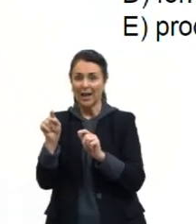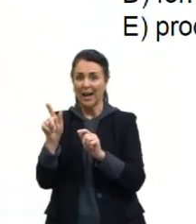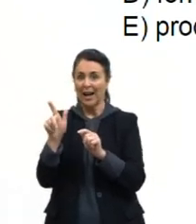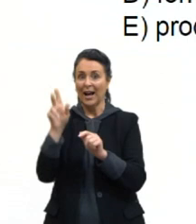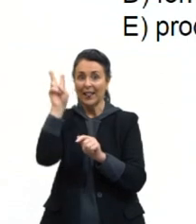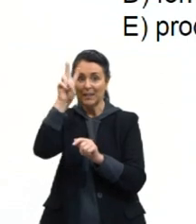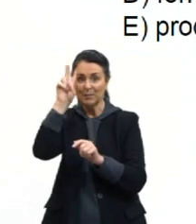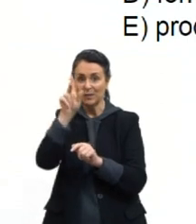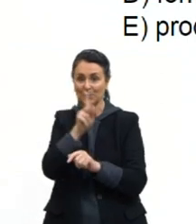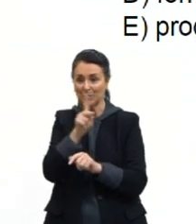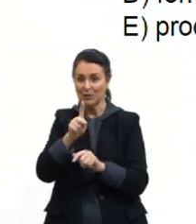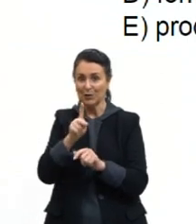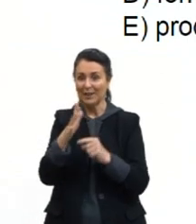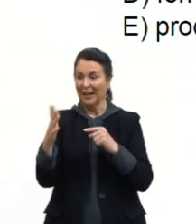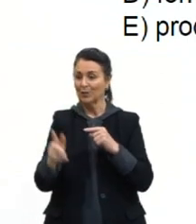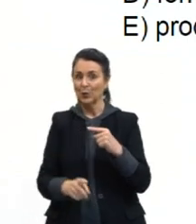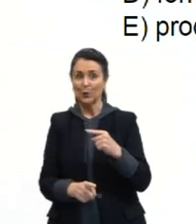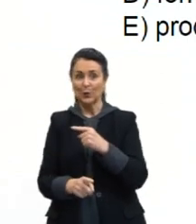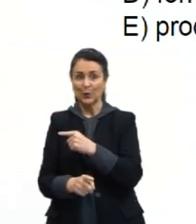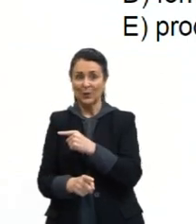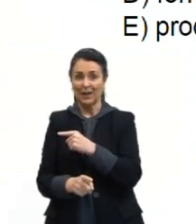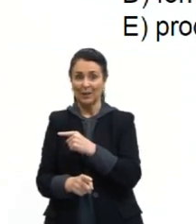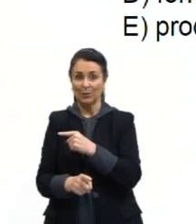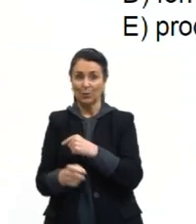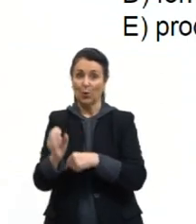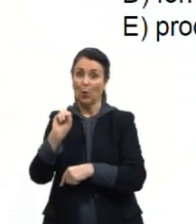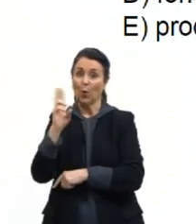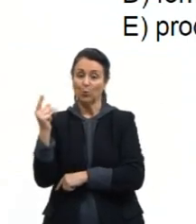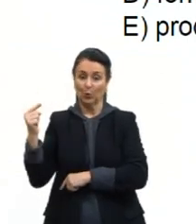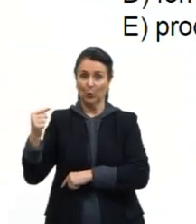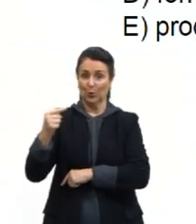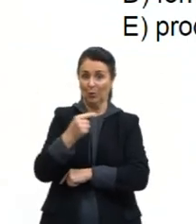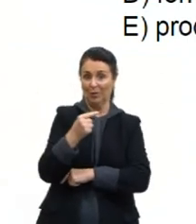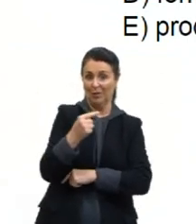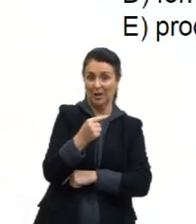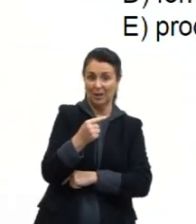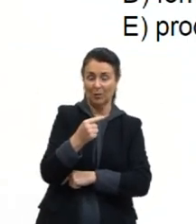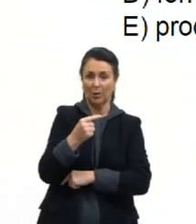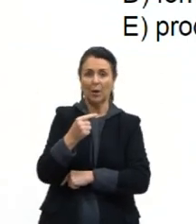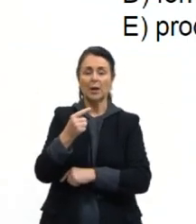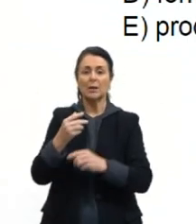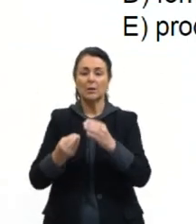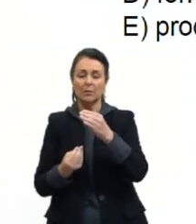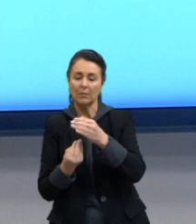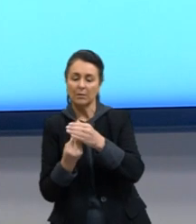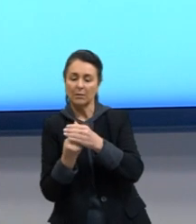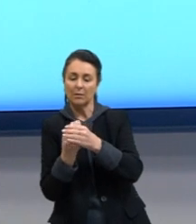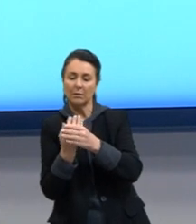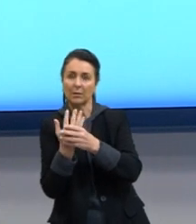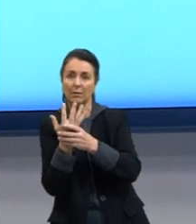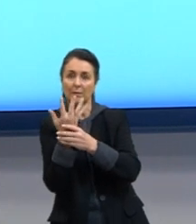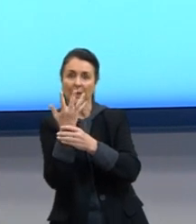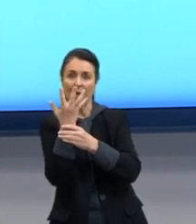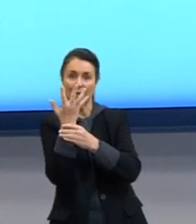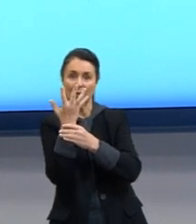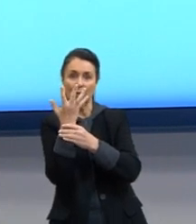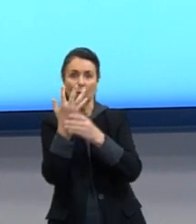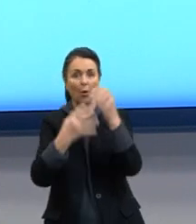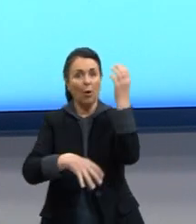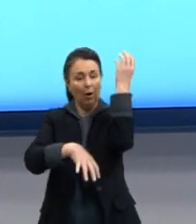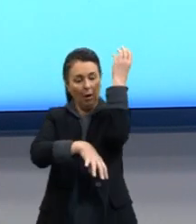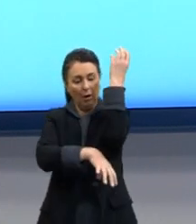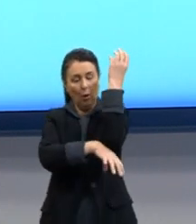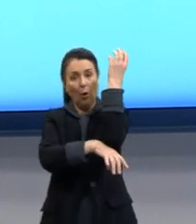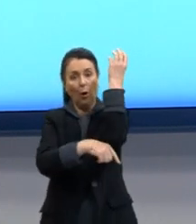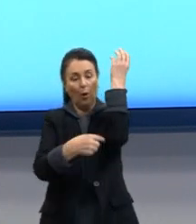vai atuar, para alongar e expandir as células, promovendo o crescimento vertical, das raízes e